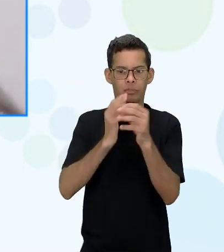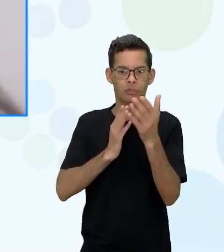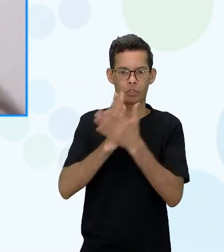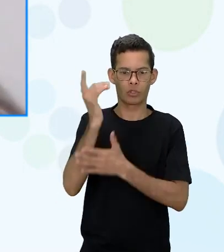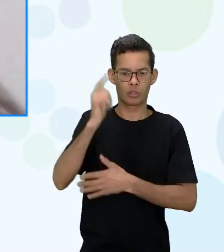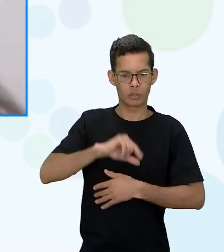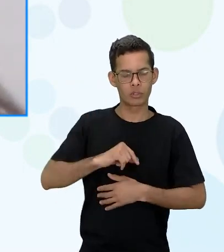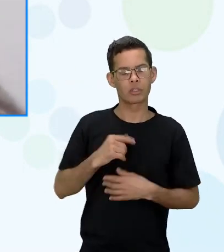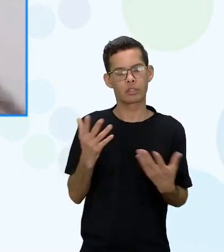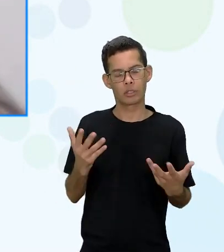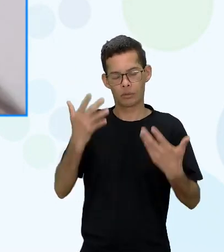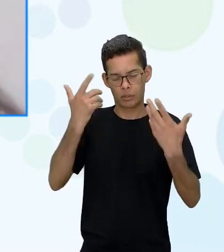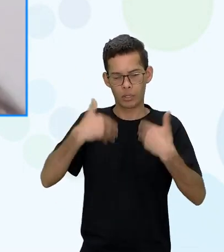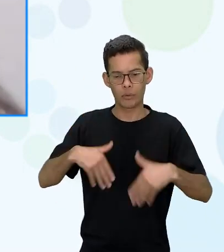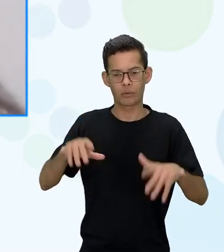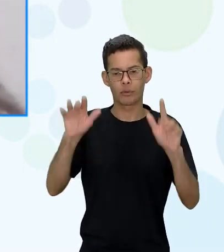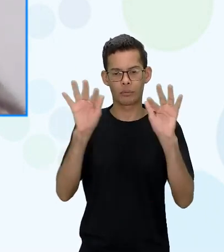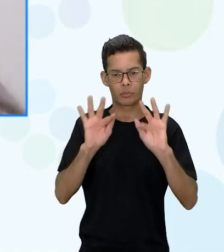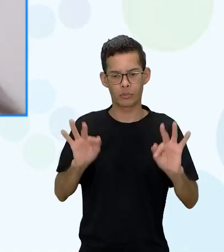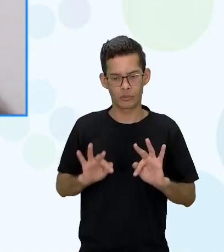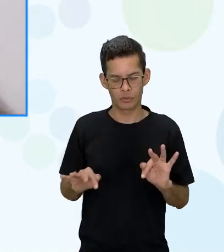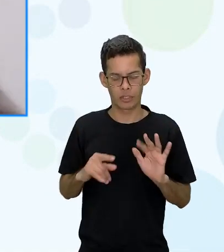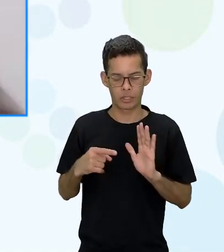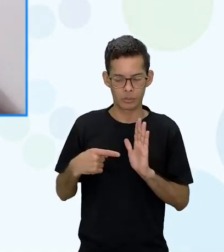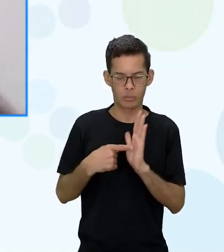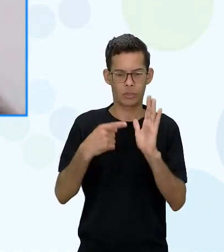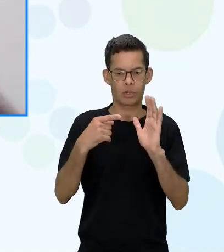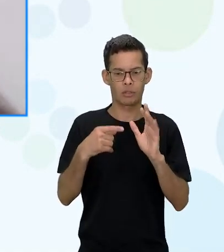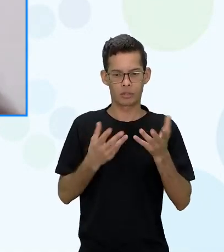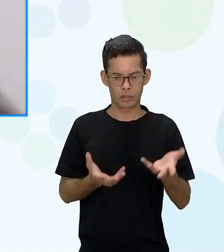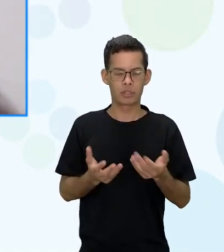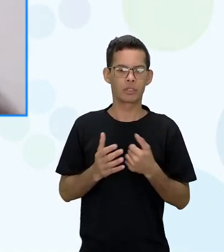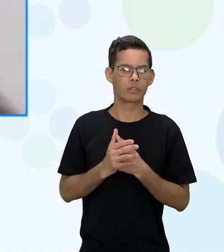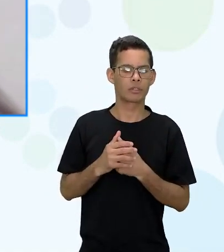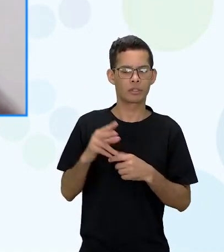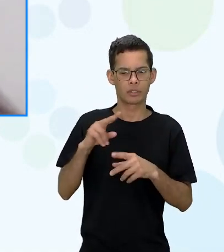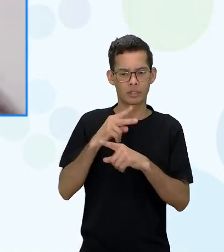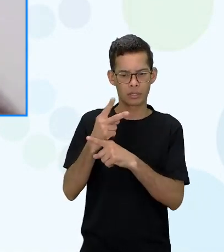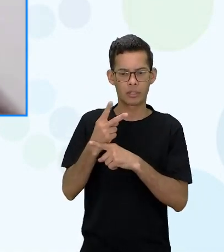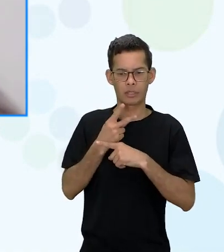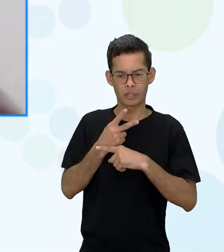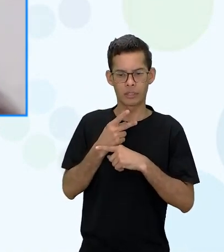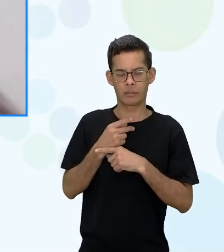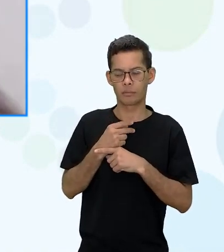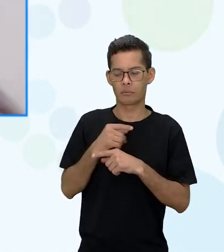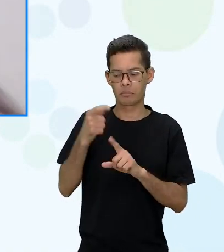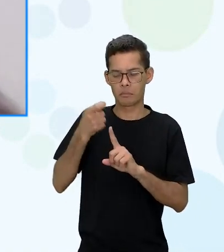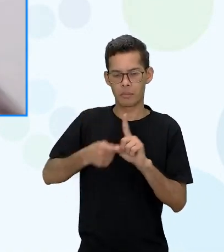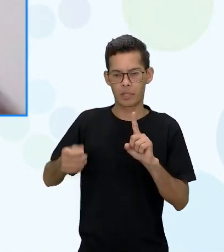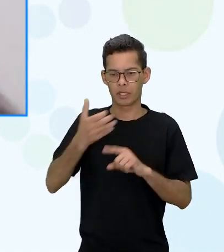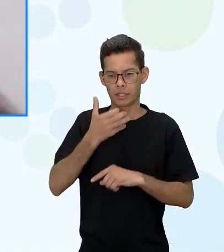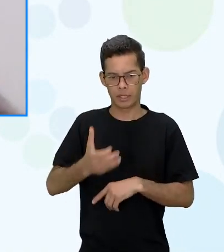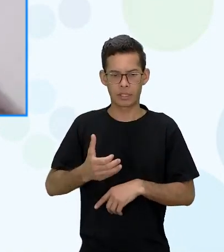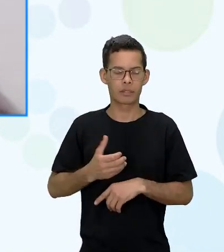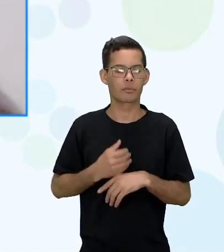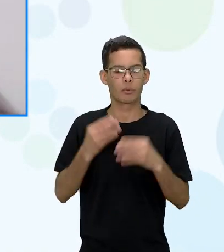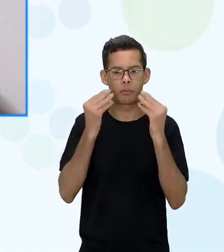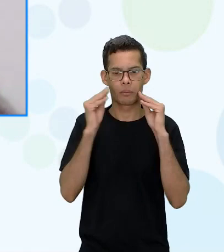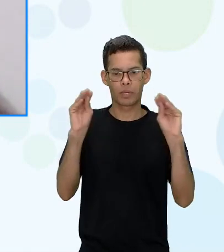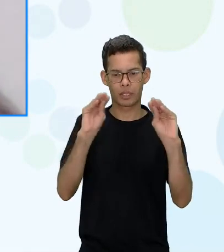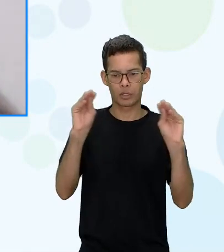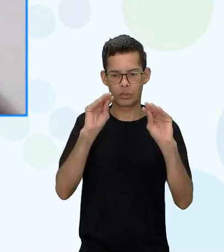eu estou muito feliz por essa indicação e receberei o prêmio em dezembro então mando um beijo para